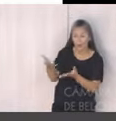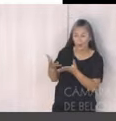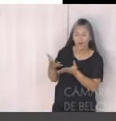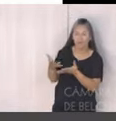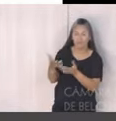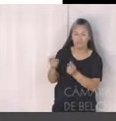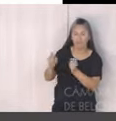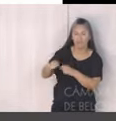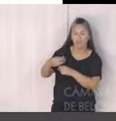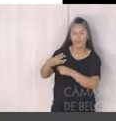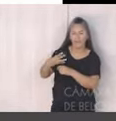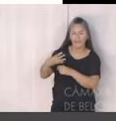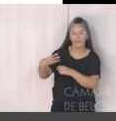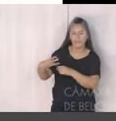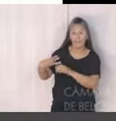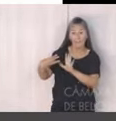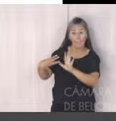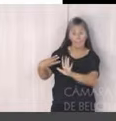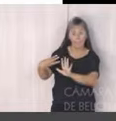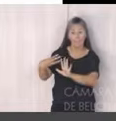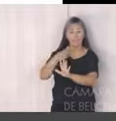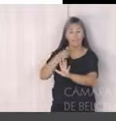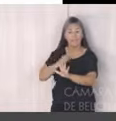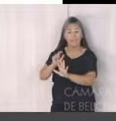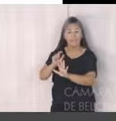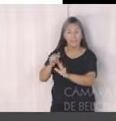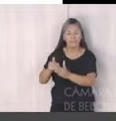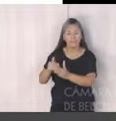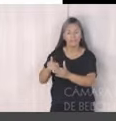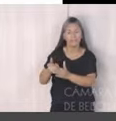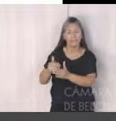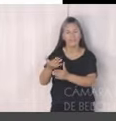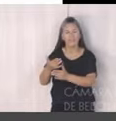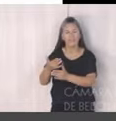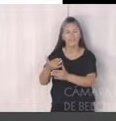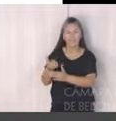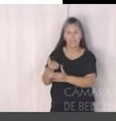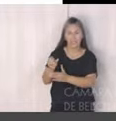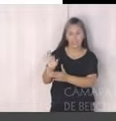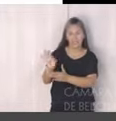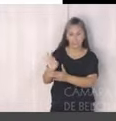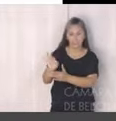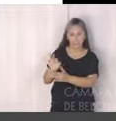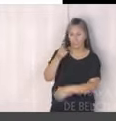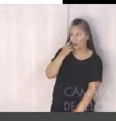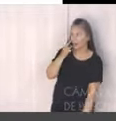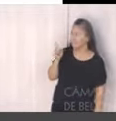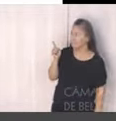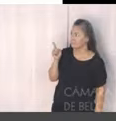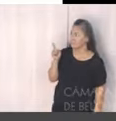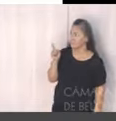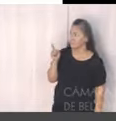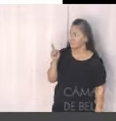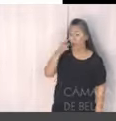a nossa projeção é de chegar em 25,60%. O último indicador dessa tela, percentual